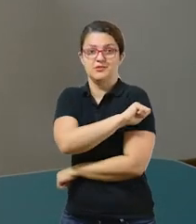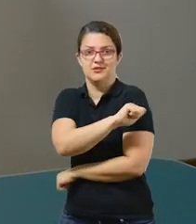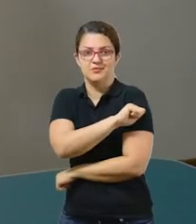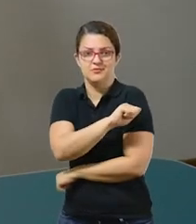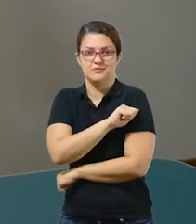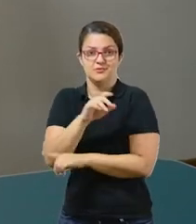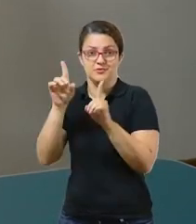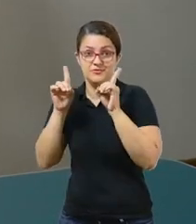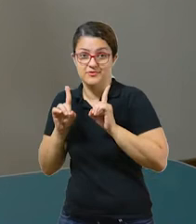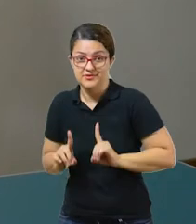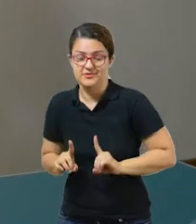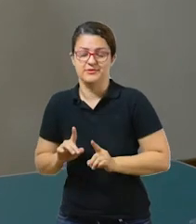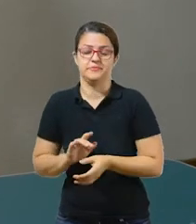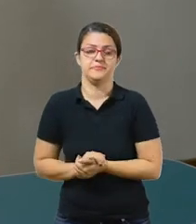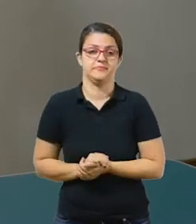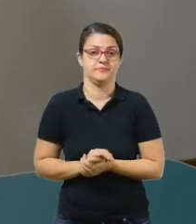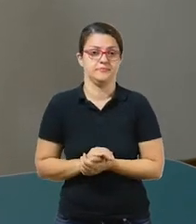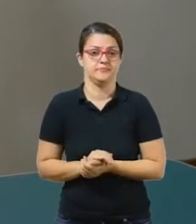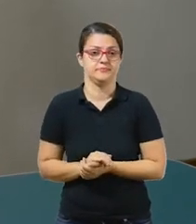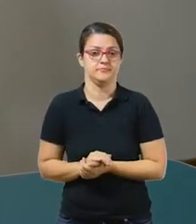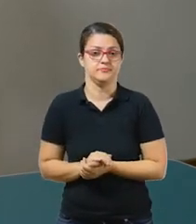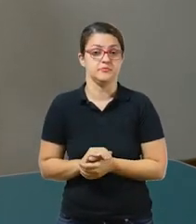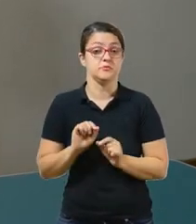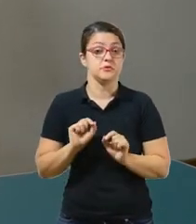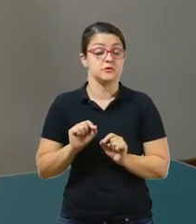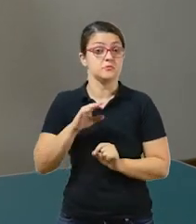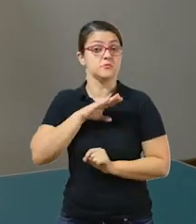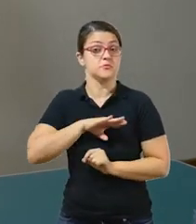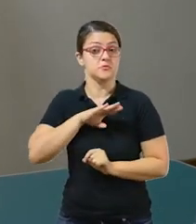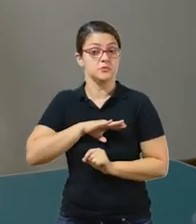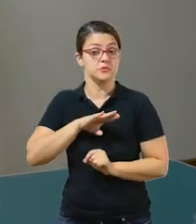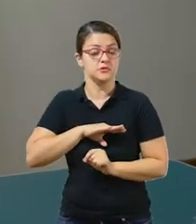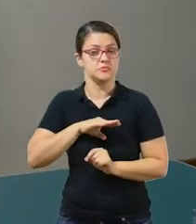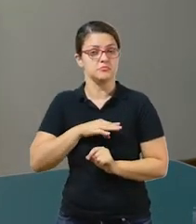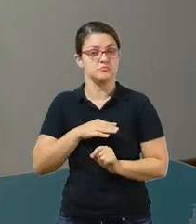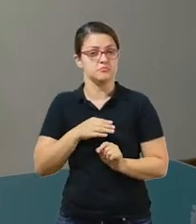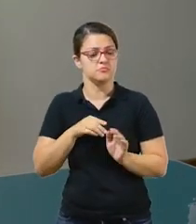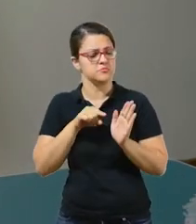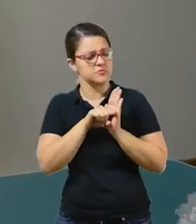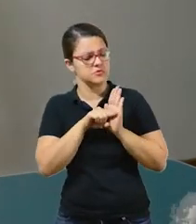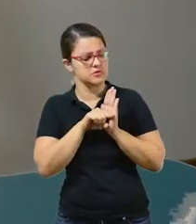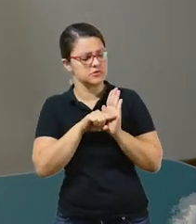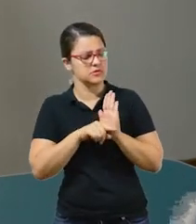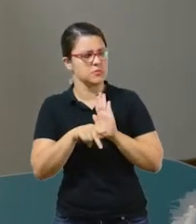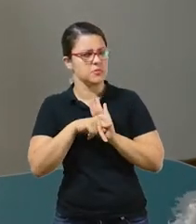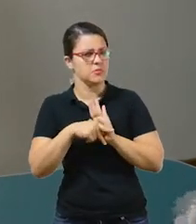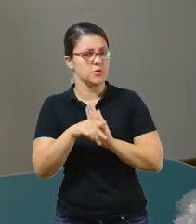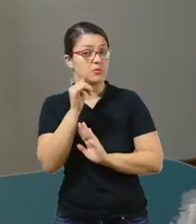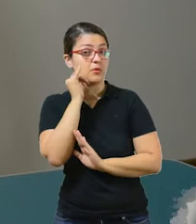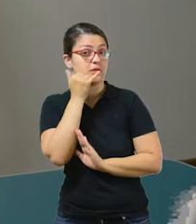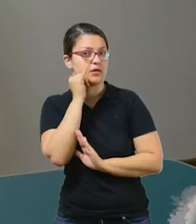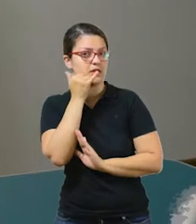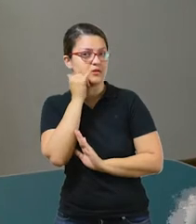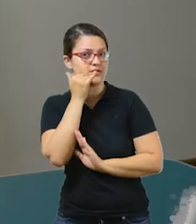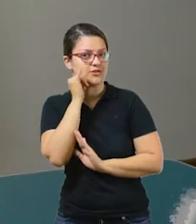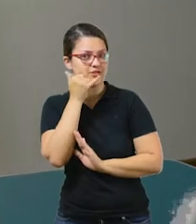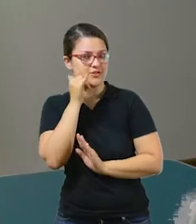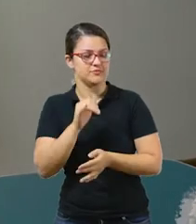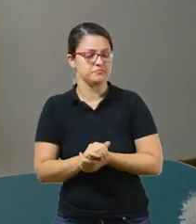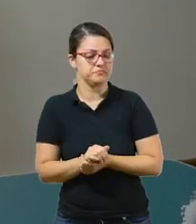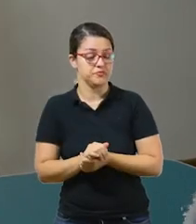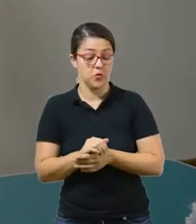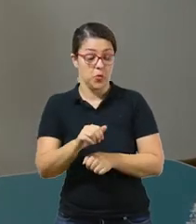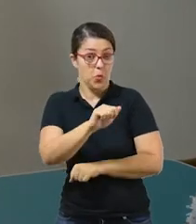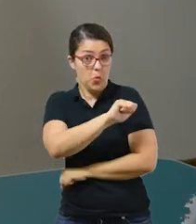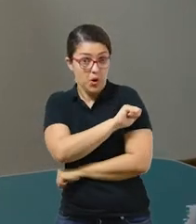nossa atividade de língua portuguesa dessa semana, nós temos a análise de uma narrativa, ok? Os alunos deverão ler essa narrativa